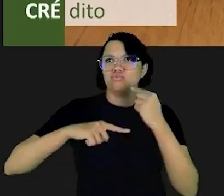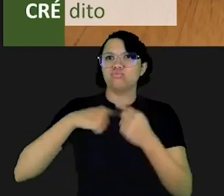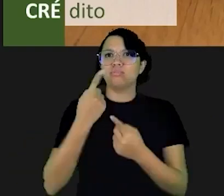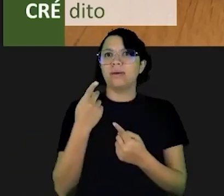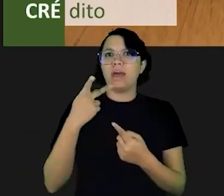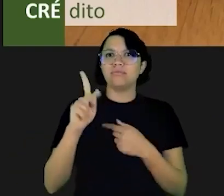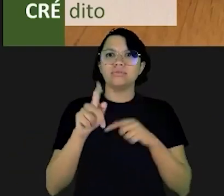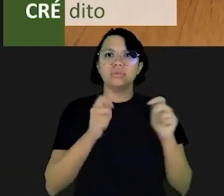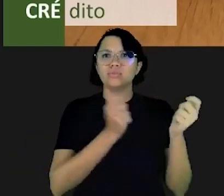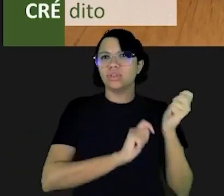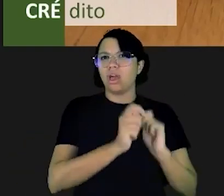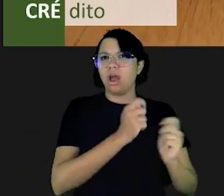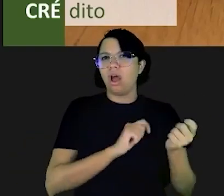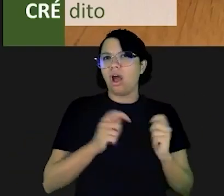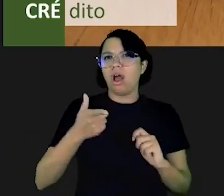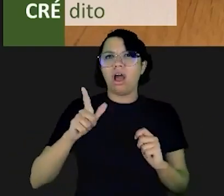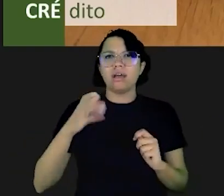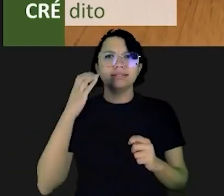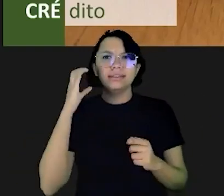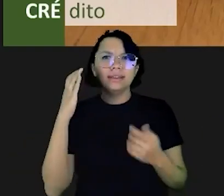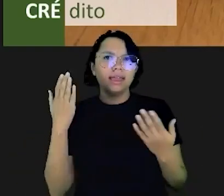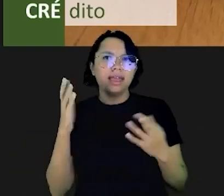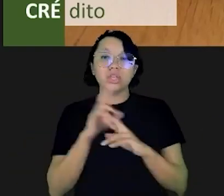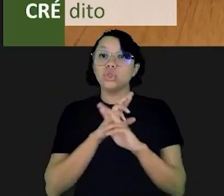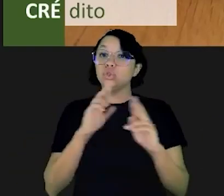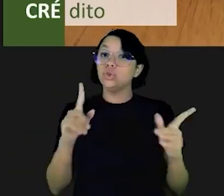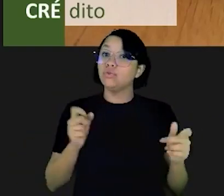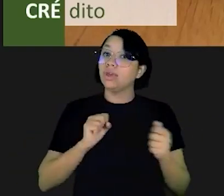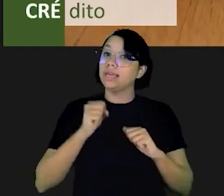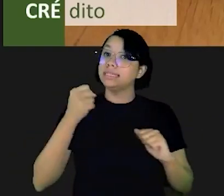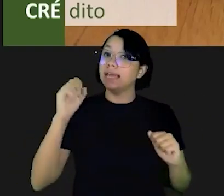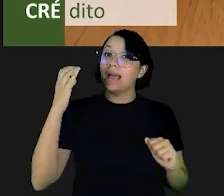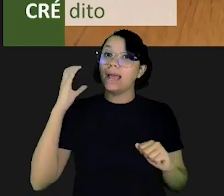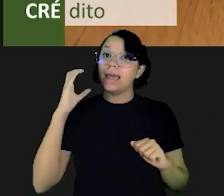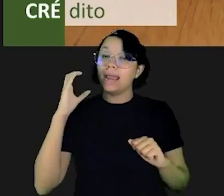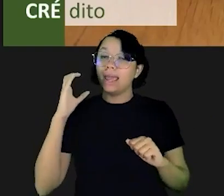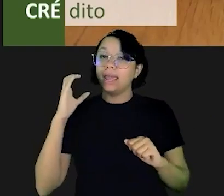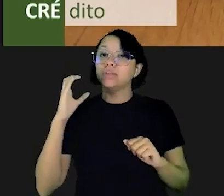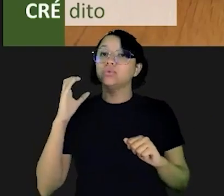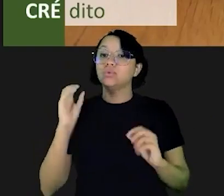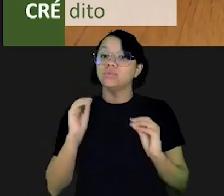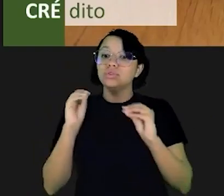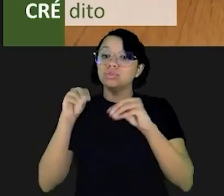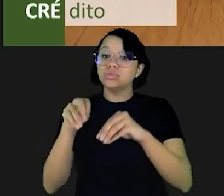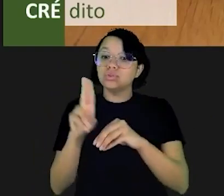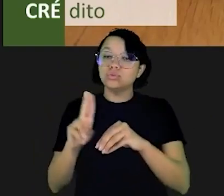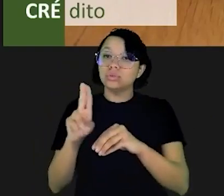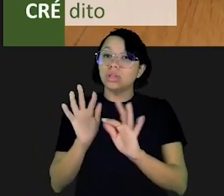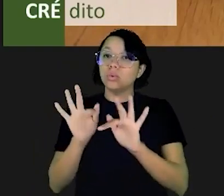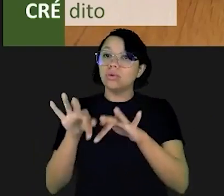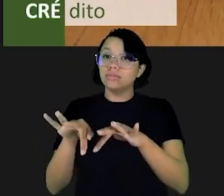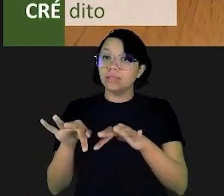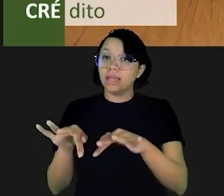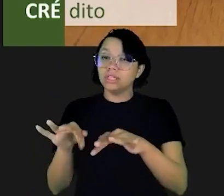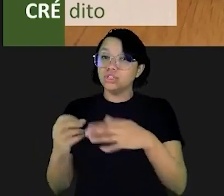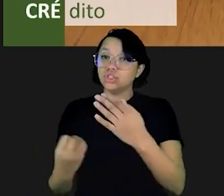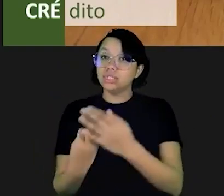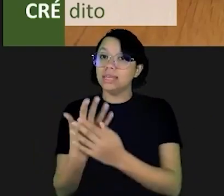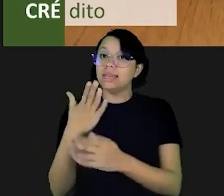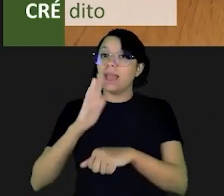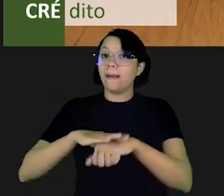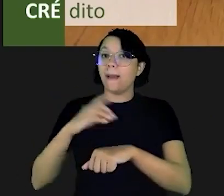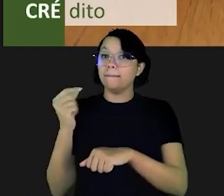como é você vai ter condição de alavancar os seus negócios sem crédito, por exemplo? Agora, existe uma diferença muito grande entre o crédito produtivo que vai ser